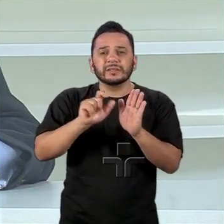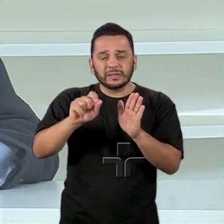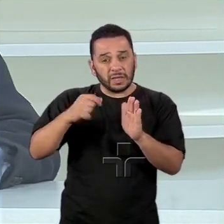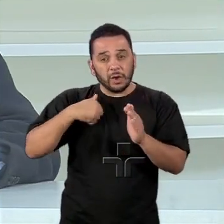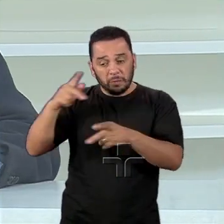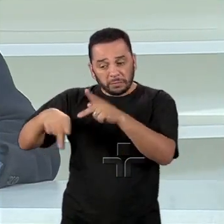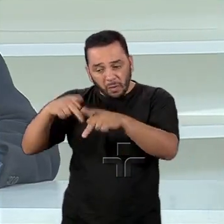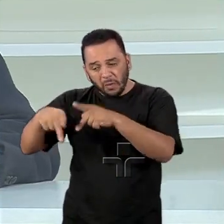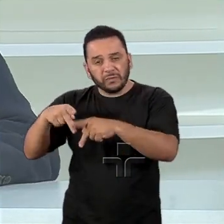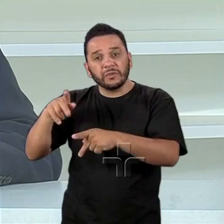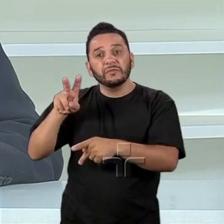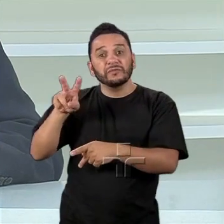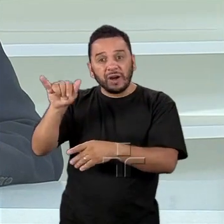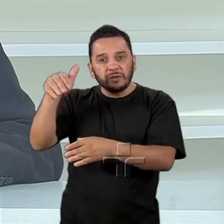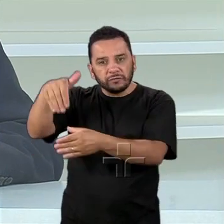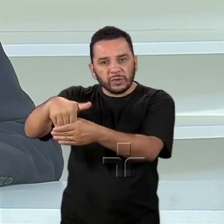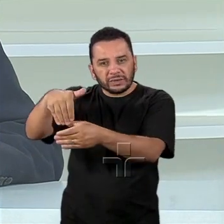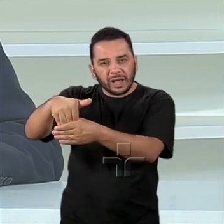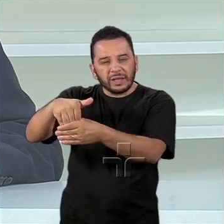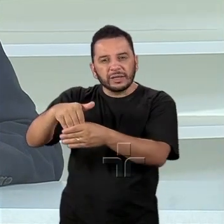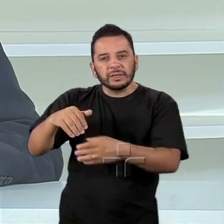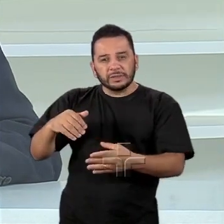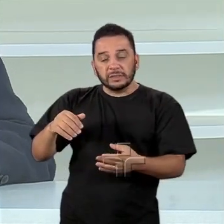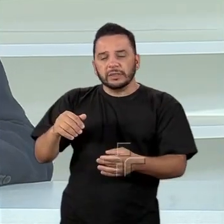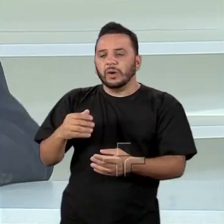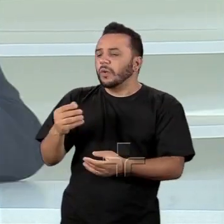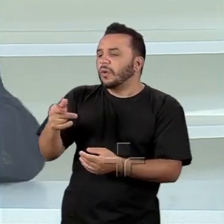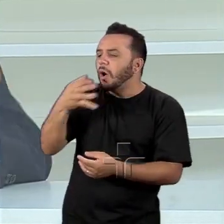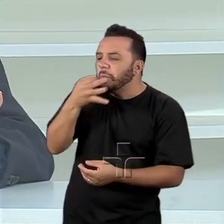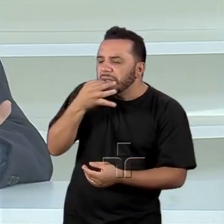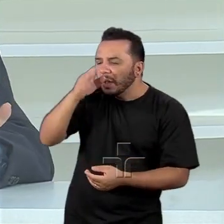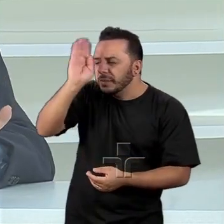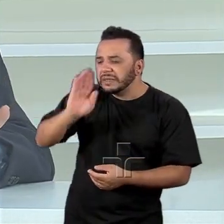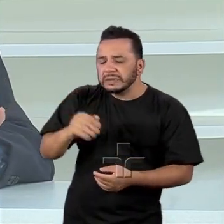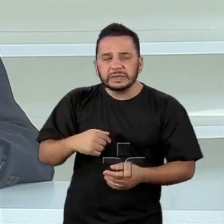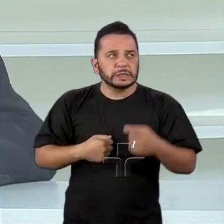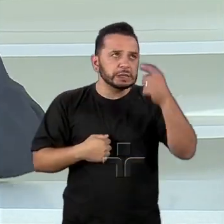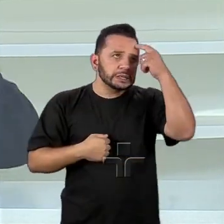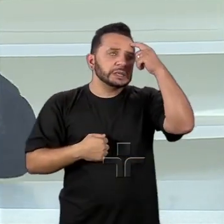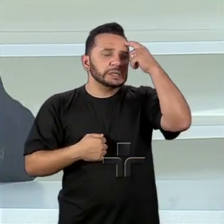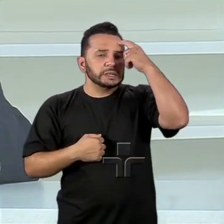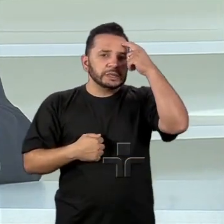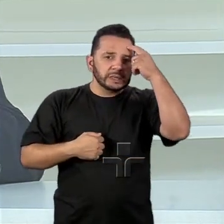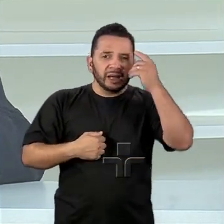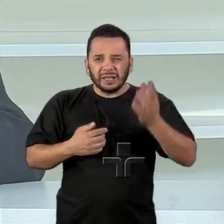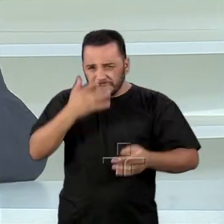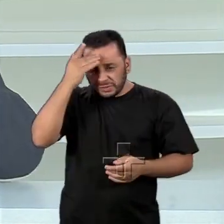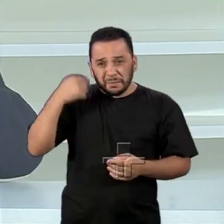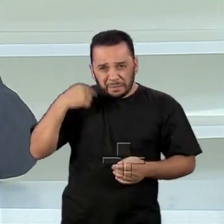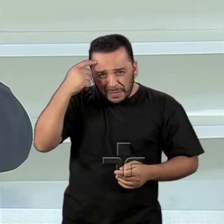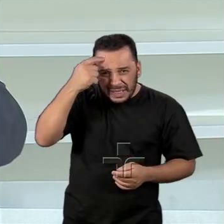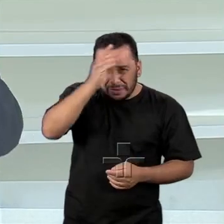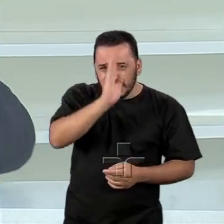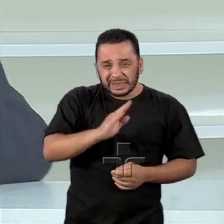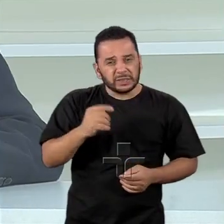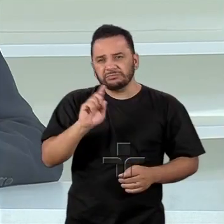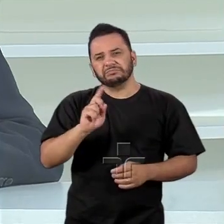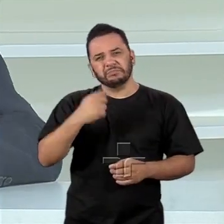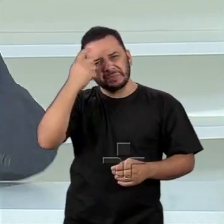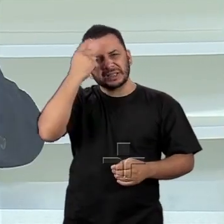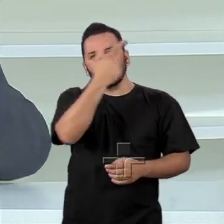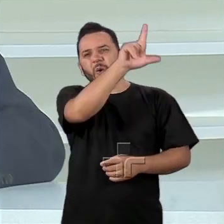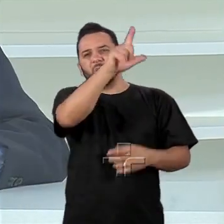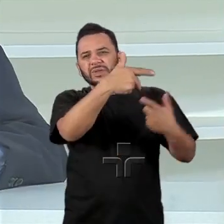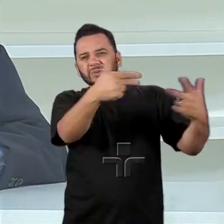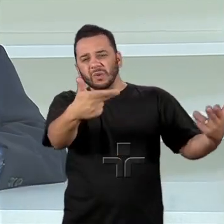população, quando se pensa no Brasil. Quer dizer, porque aqui ninguém pensa no Brasil. Todo mundo pensa em outras coisas. Quando perguntaram